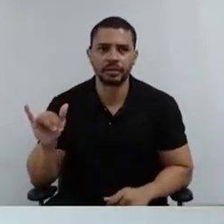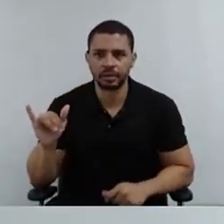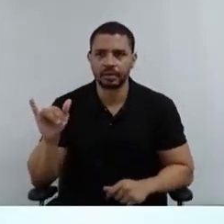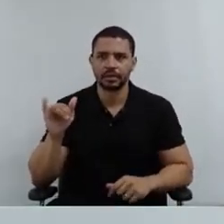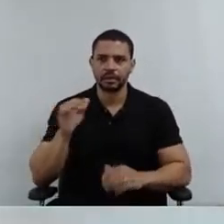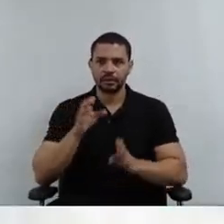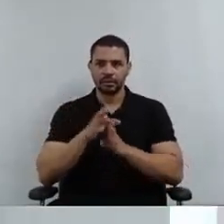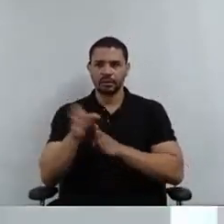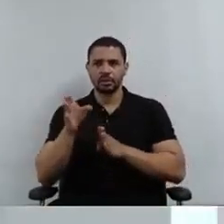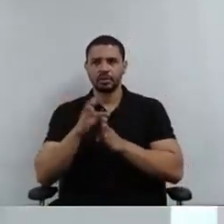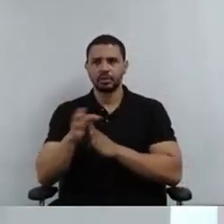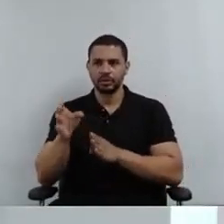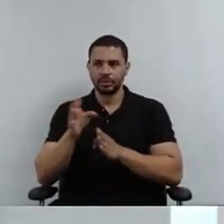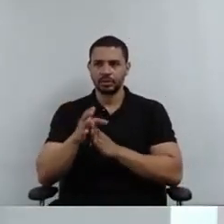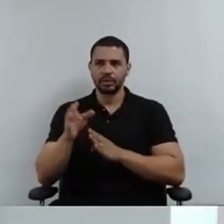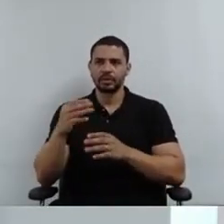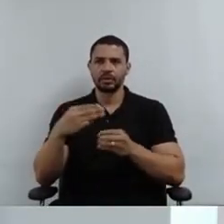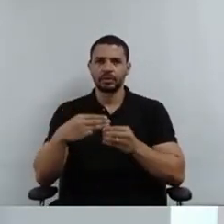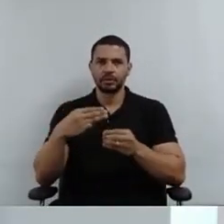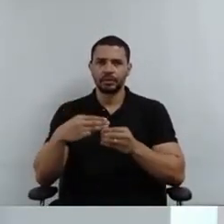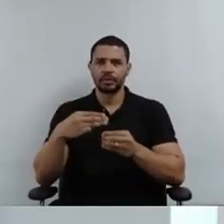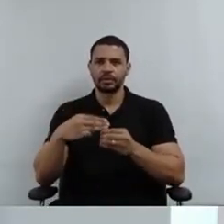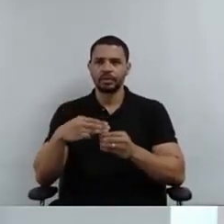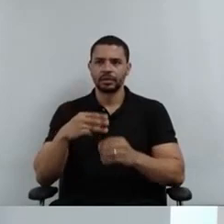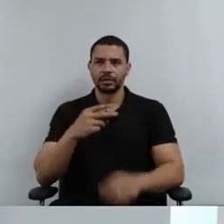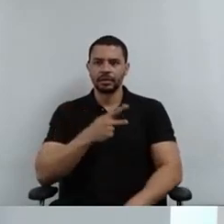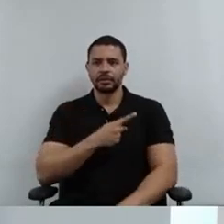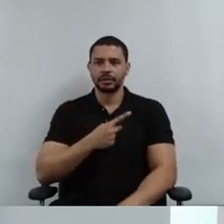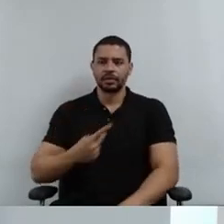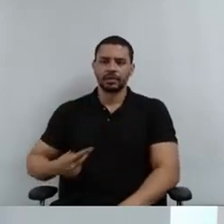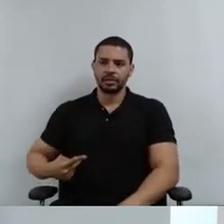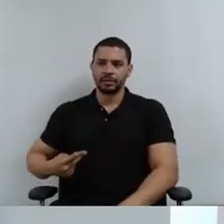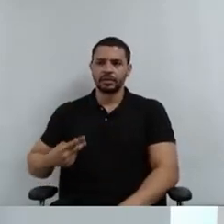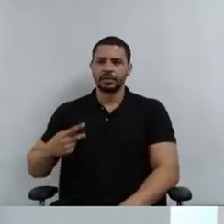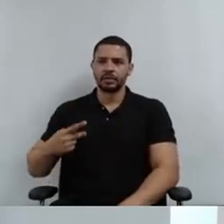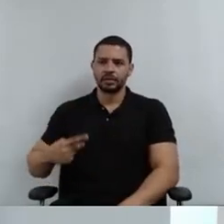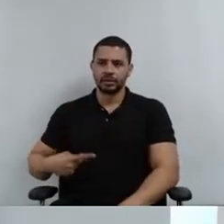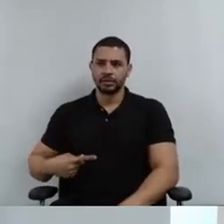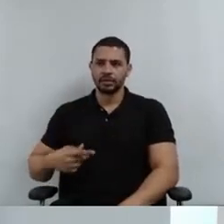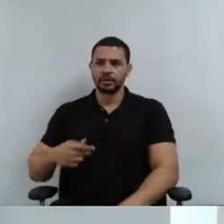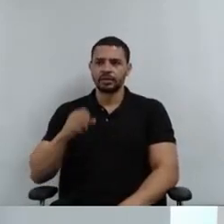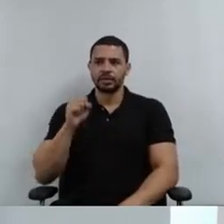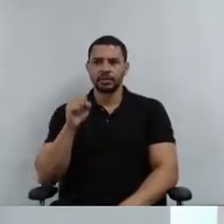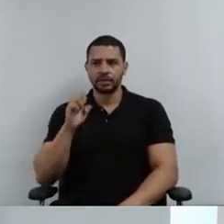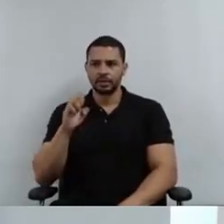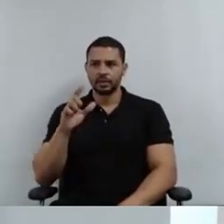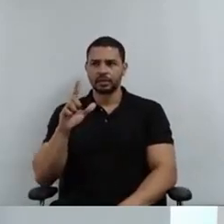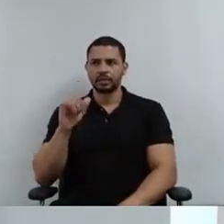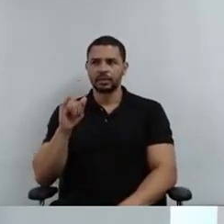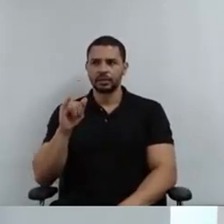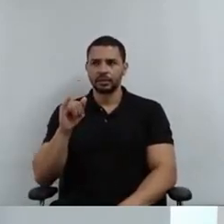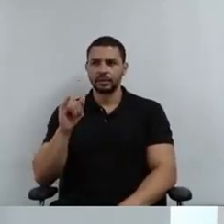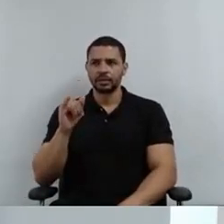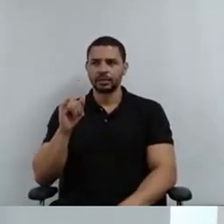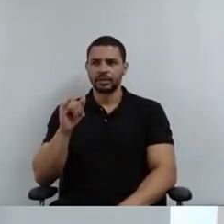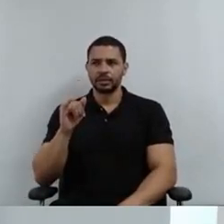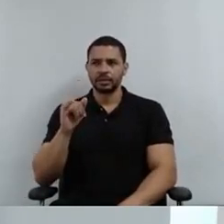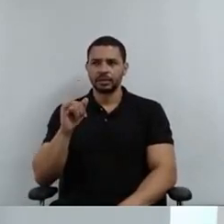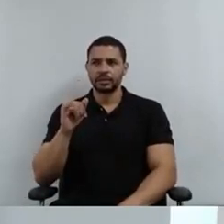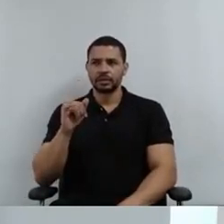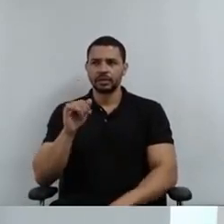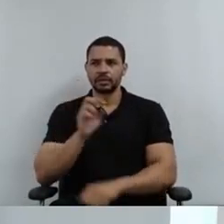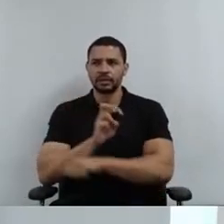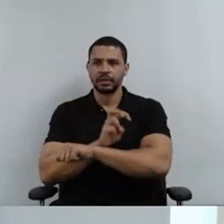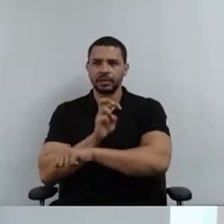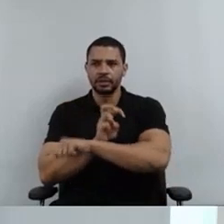Participativa Municipal Subprefeitura Sé. Bem-vinda aqui ao nosso colegiado e com a palavra. Bom dia a